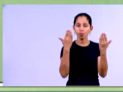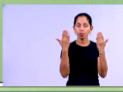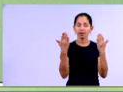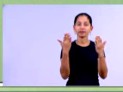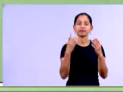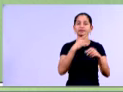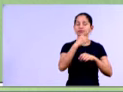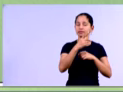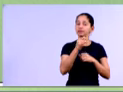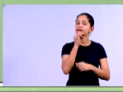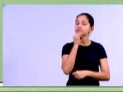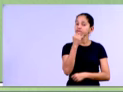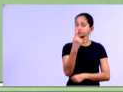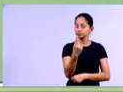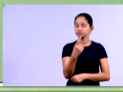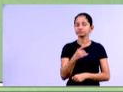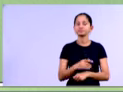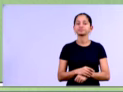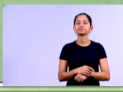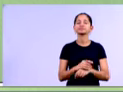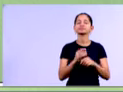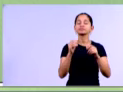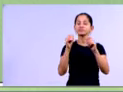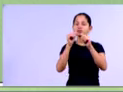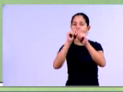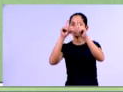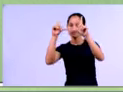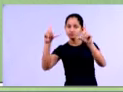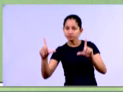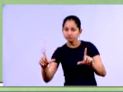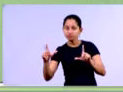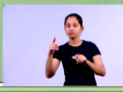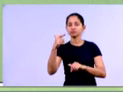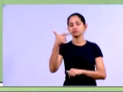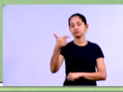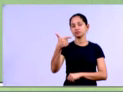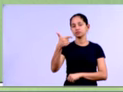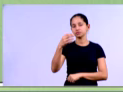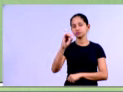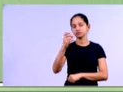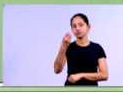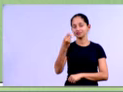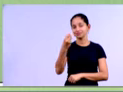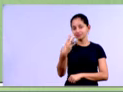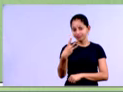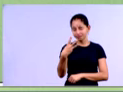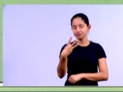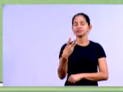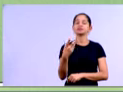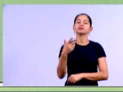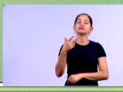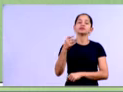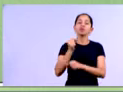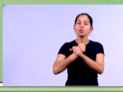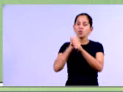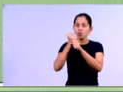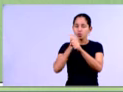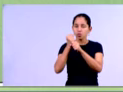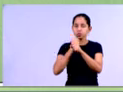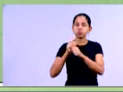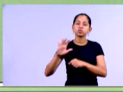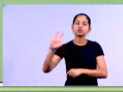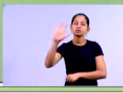ok? Então, temos aqui a coluna do exercício de 2013, né? O DRE com uma receita de 4